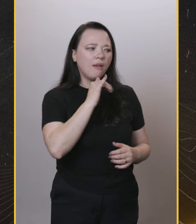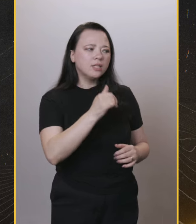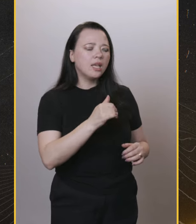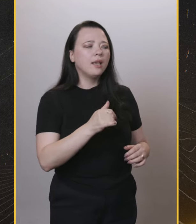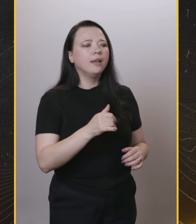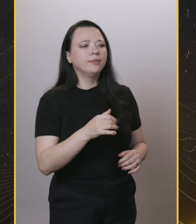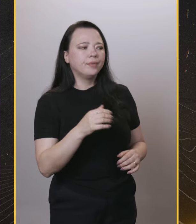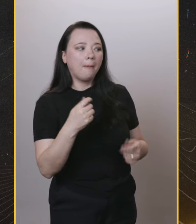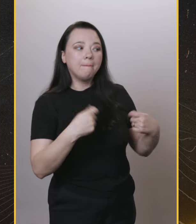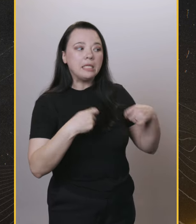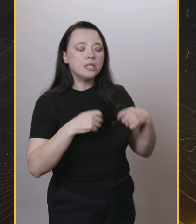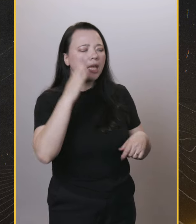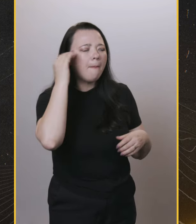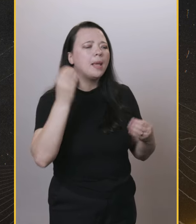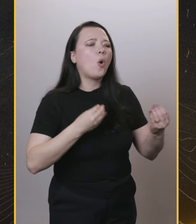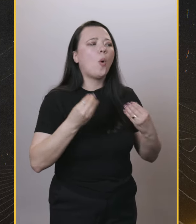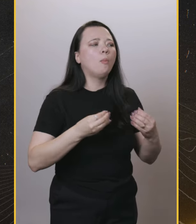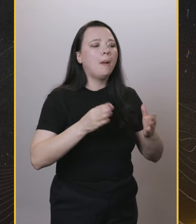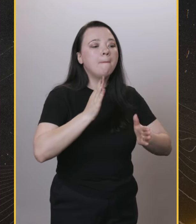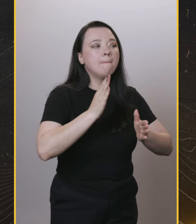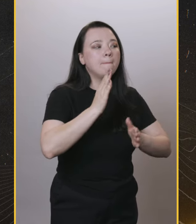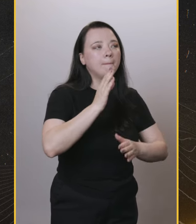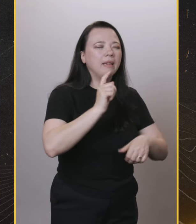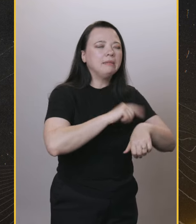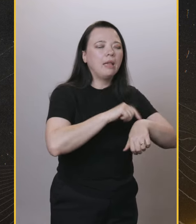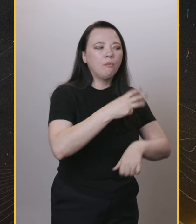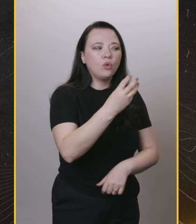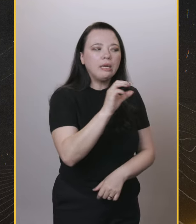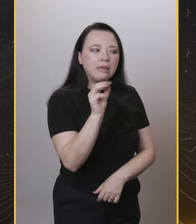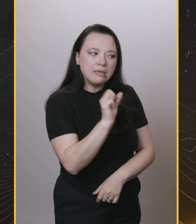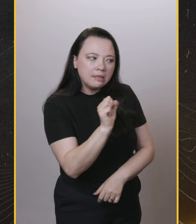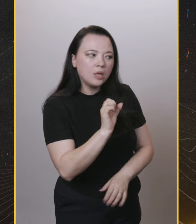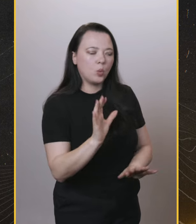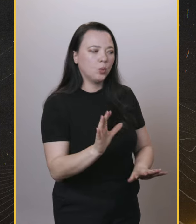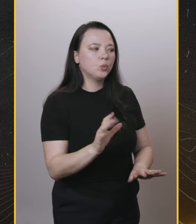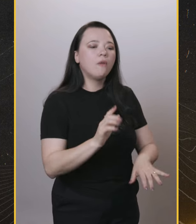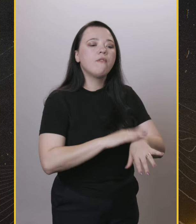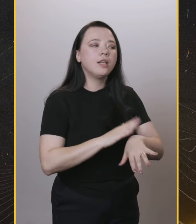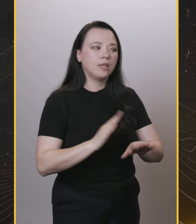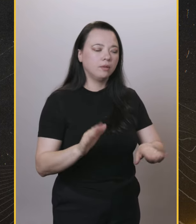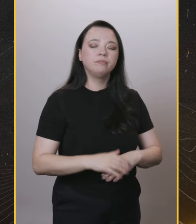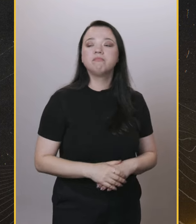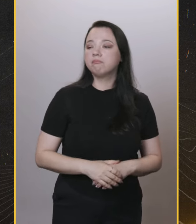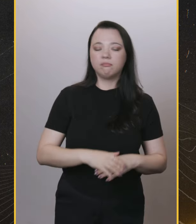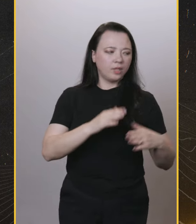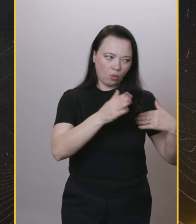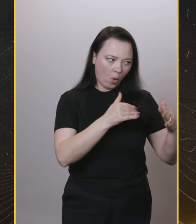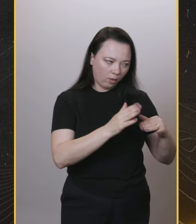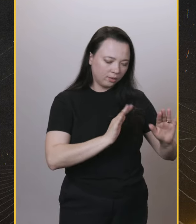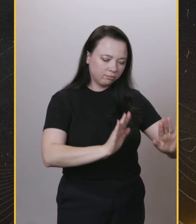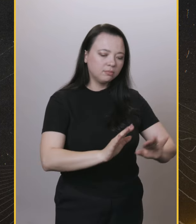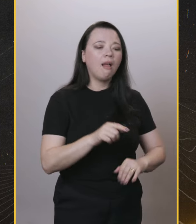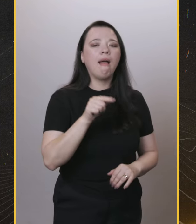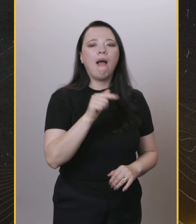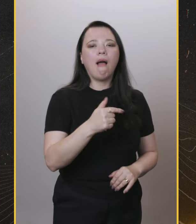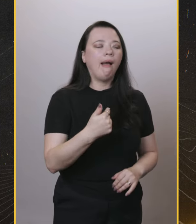quer mostrar um negocinho pro povo assim? o Vitor que sabe. Eu até falei. falei, povo, deixa eu ver. Se o Vitão consegue... É... Acho que é 30